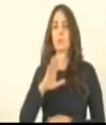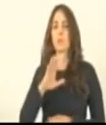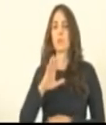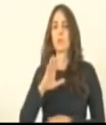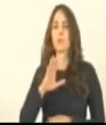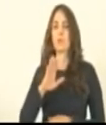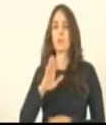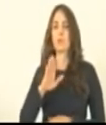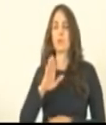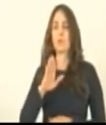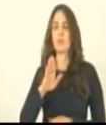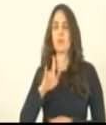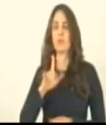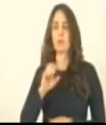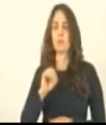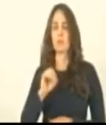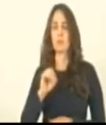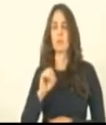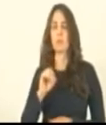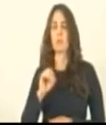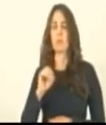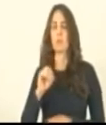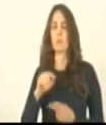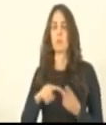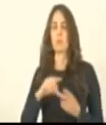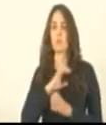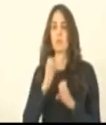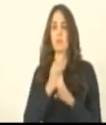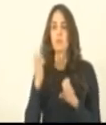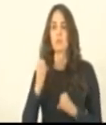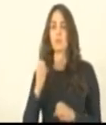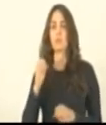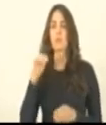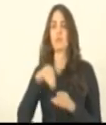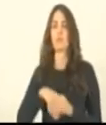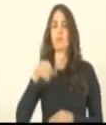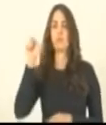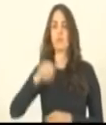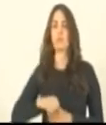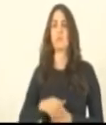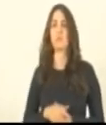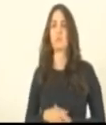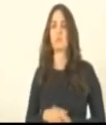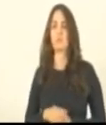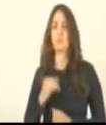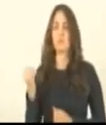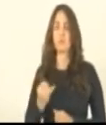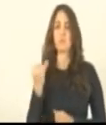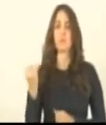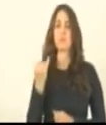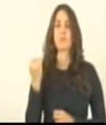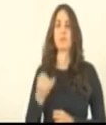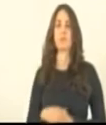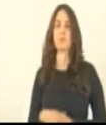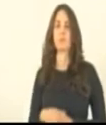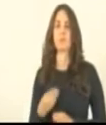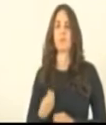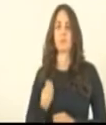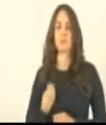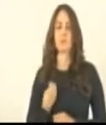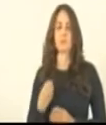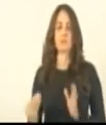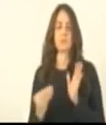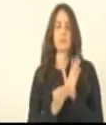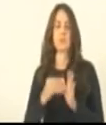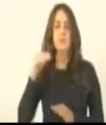como? Deputado José Esmeraldo. Vota sim? Sim. Então é importante registrar os votos.